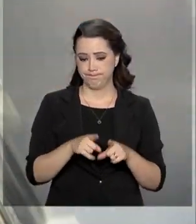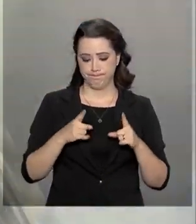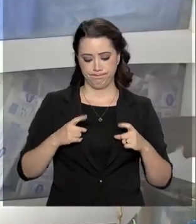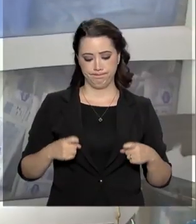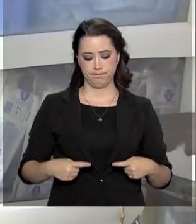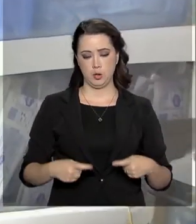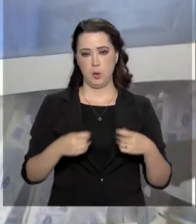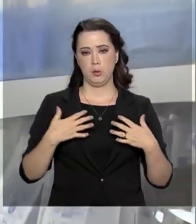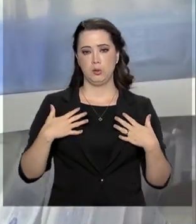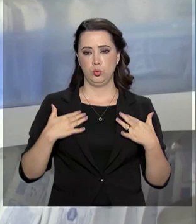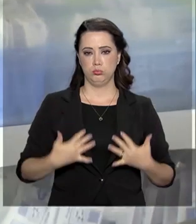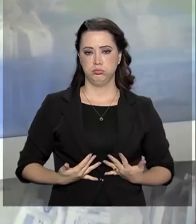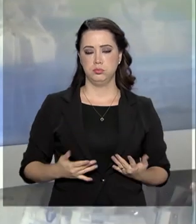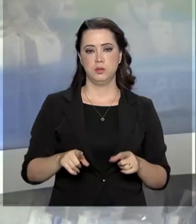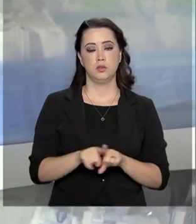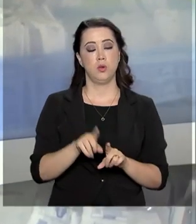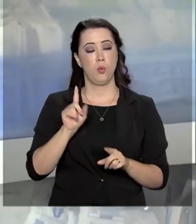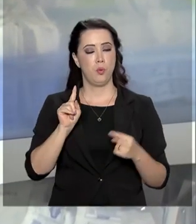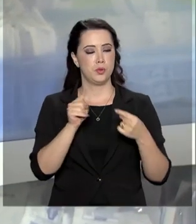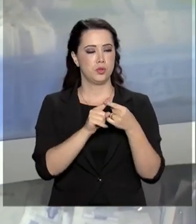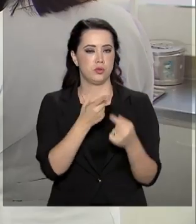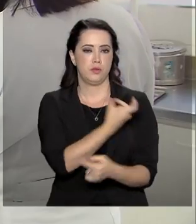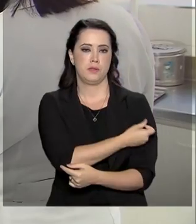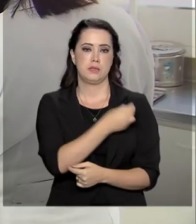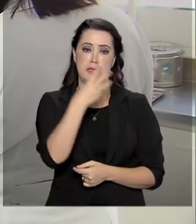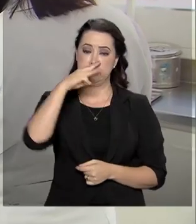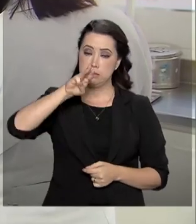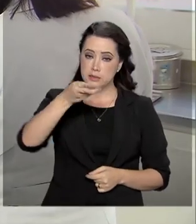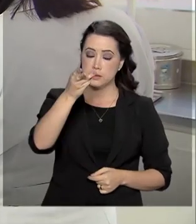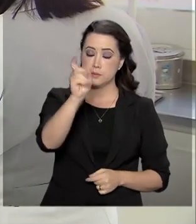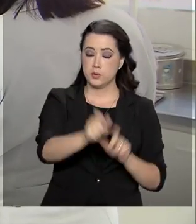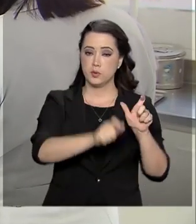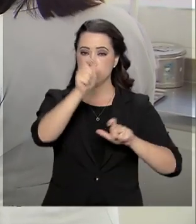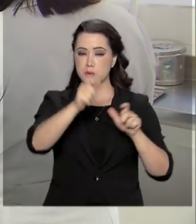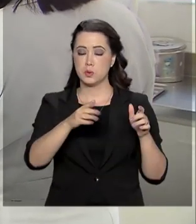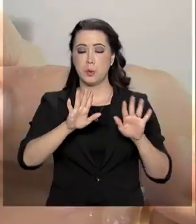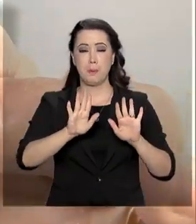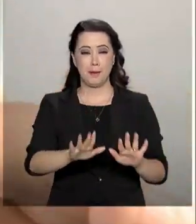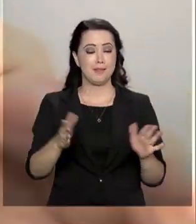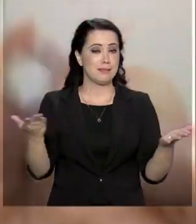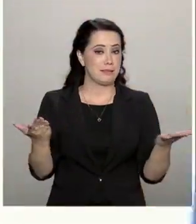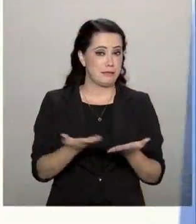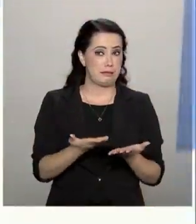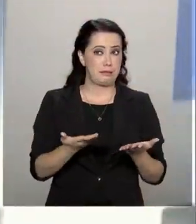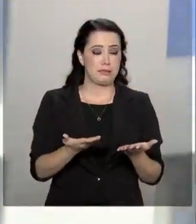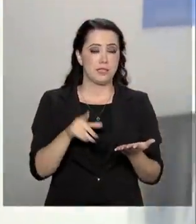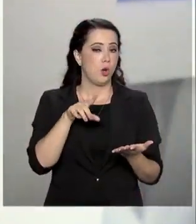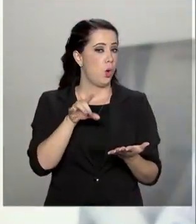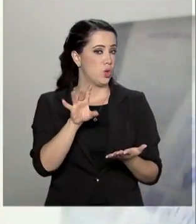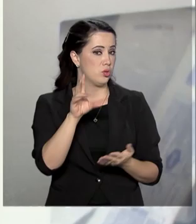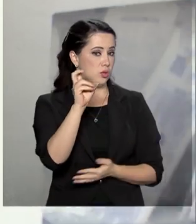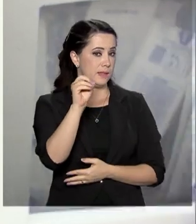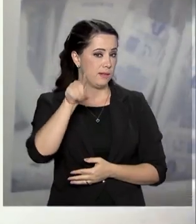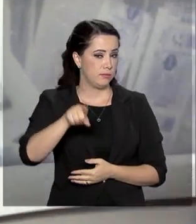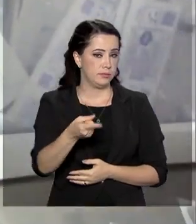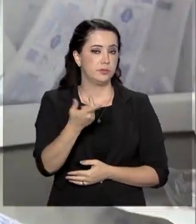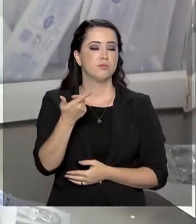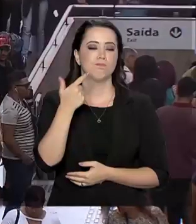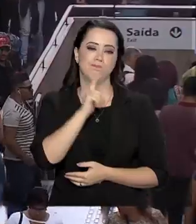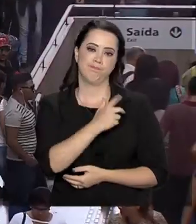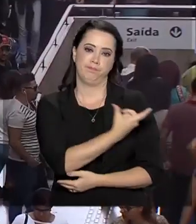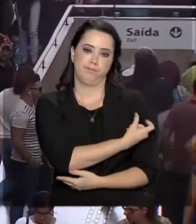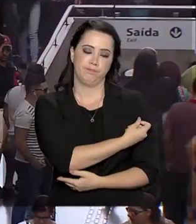vacinação. A meta é imunizar quase 3 milhões de pessoas, mas até agora apenas 50 mil receberam a